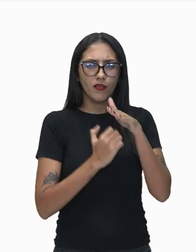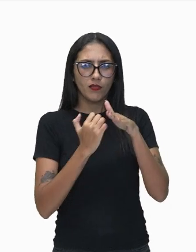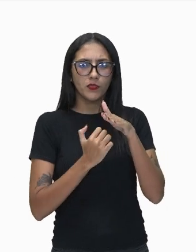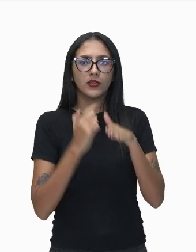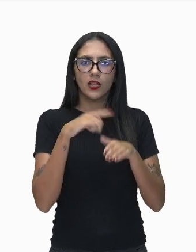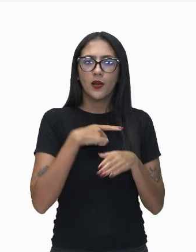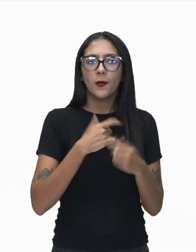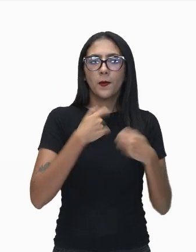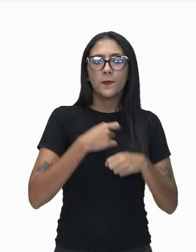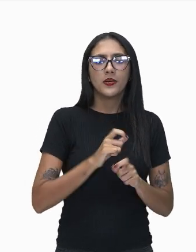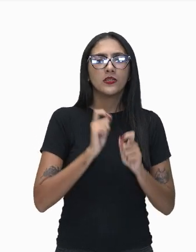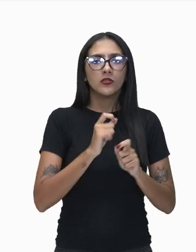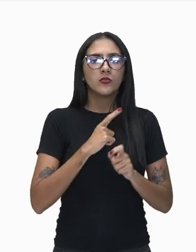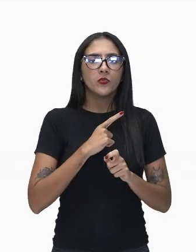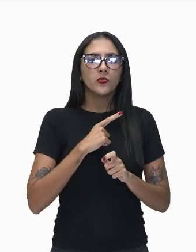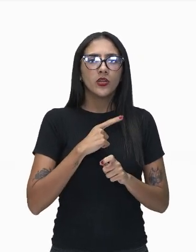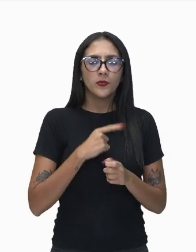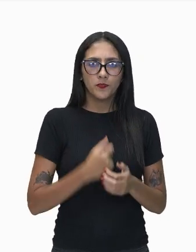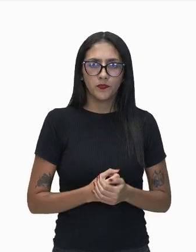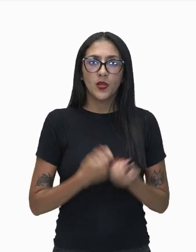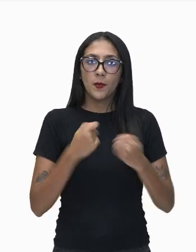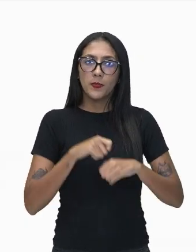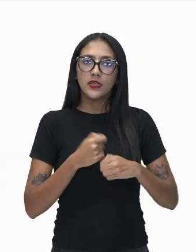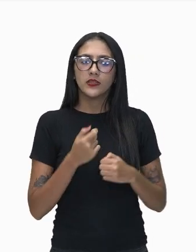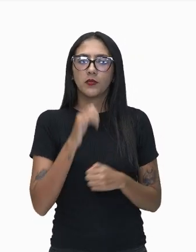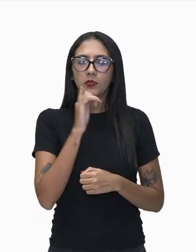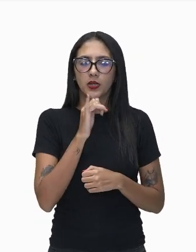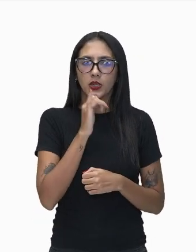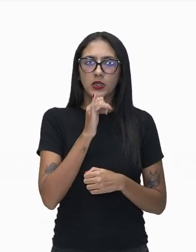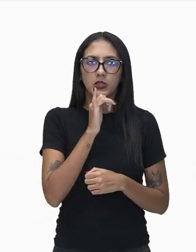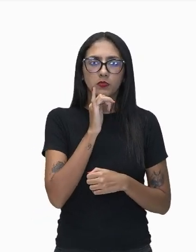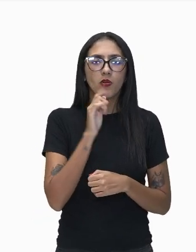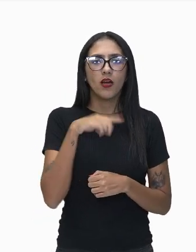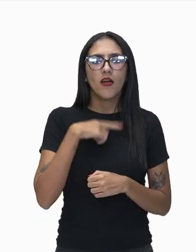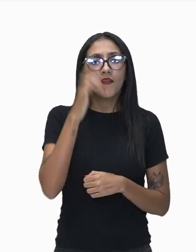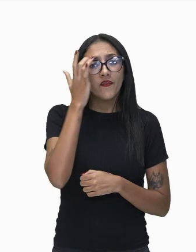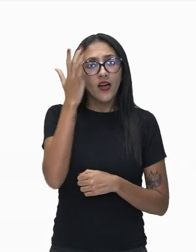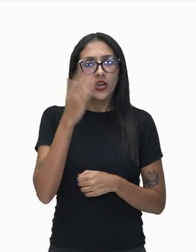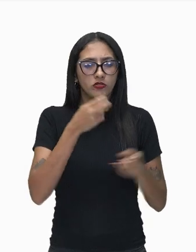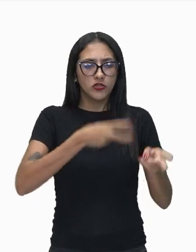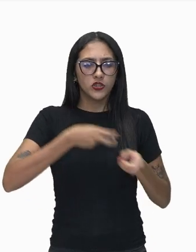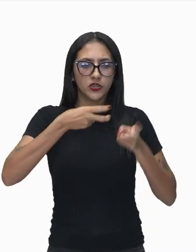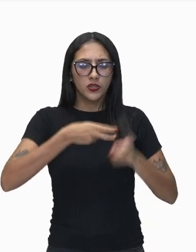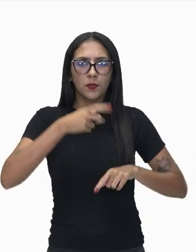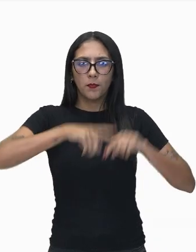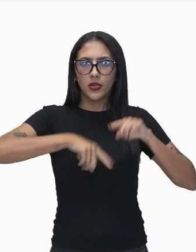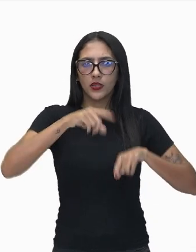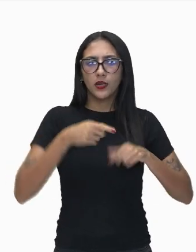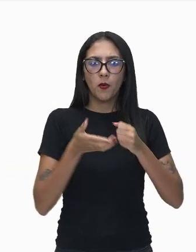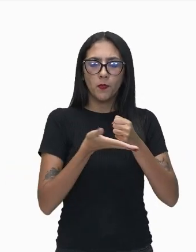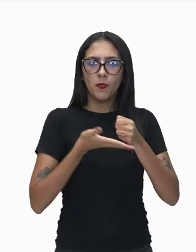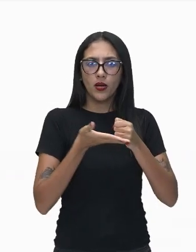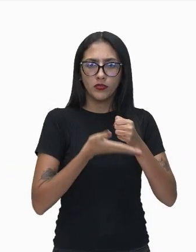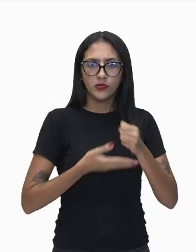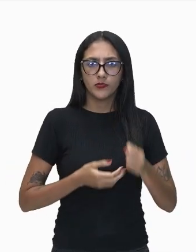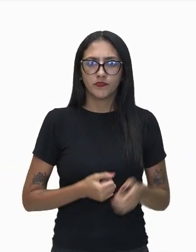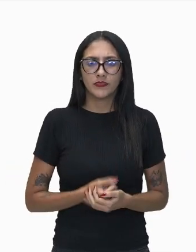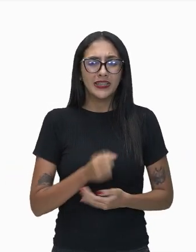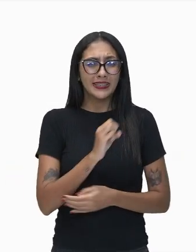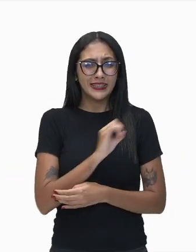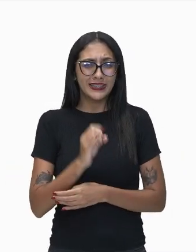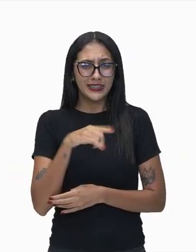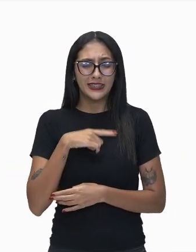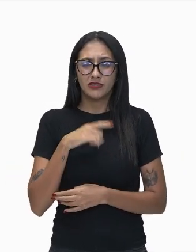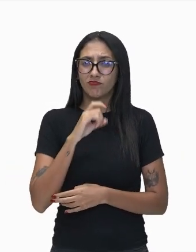disponibilidade das matérias-primas que elas utilizam. Se não tiverem, isso é